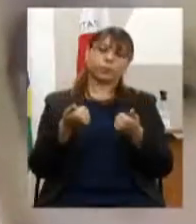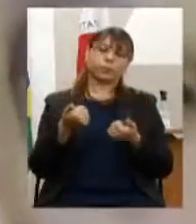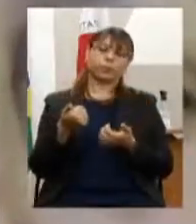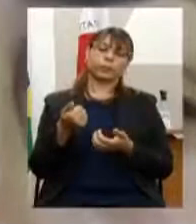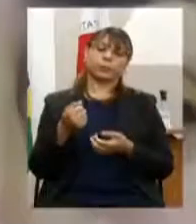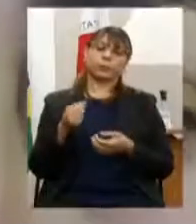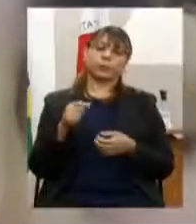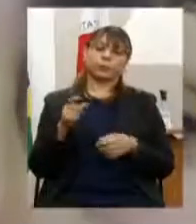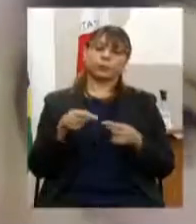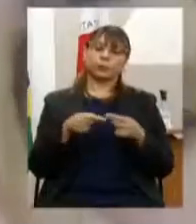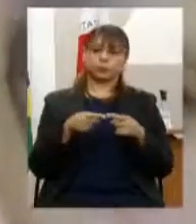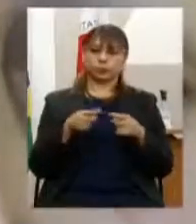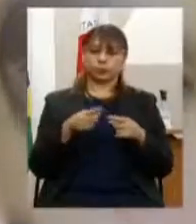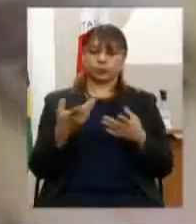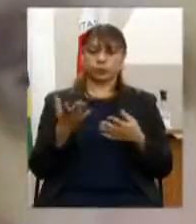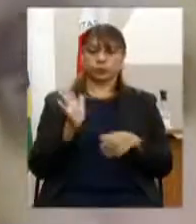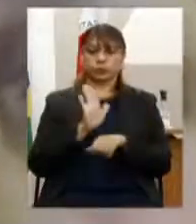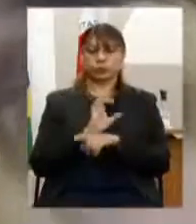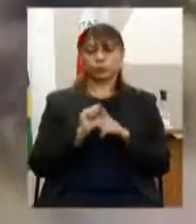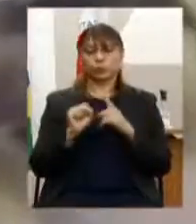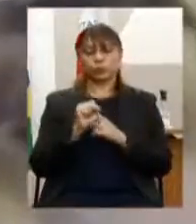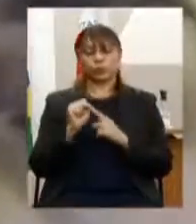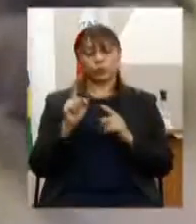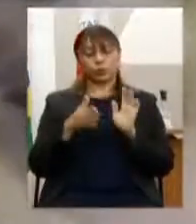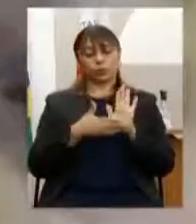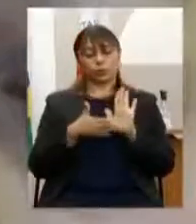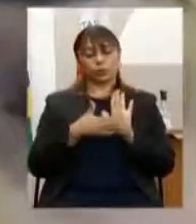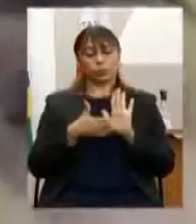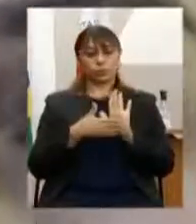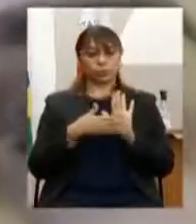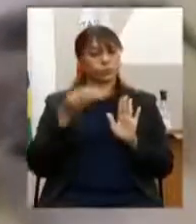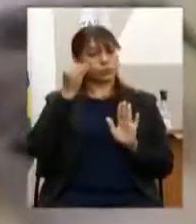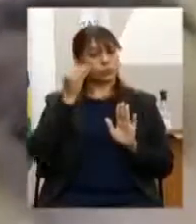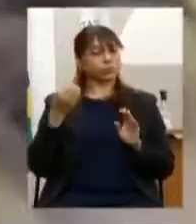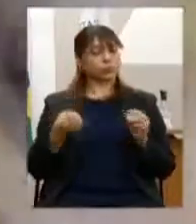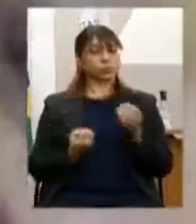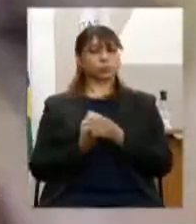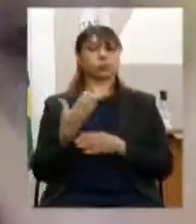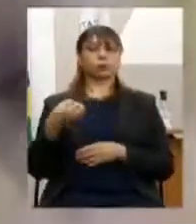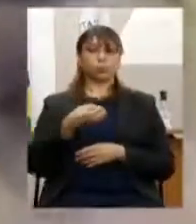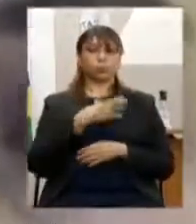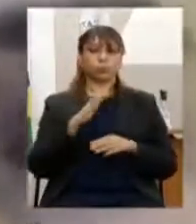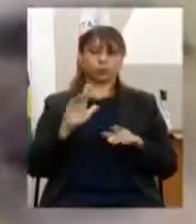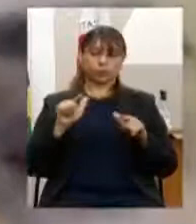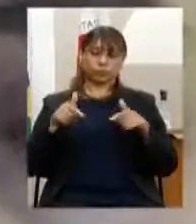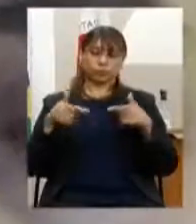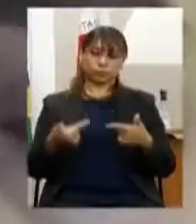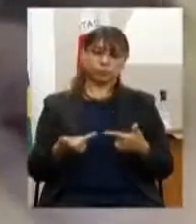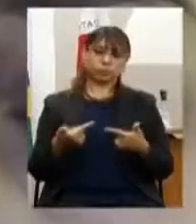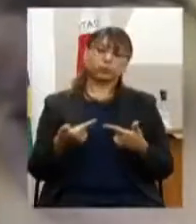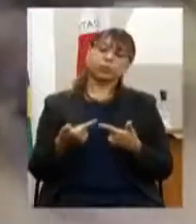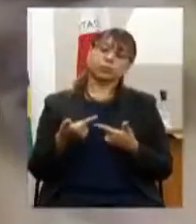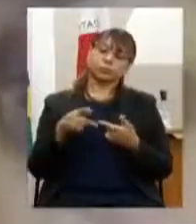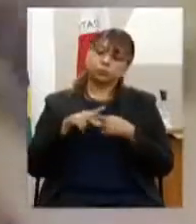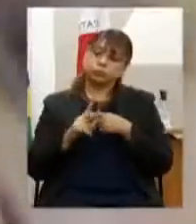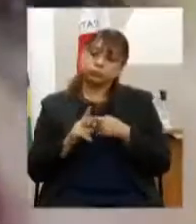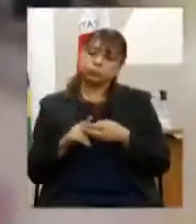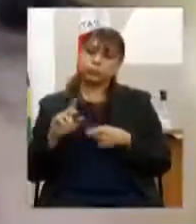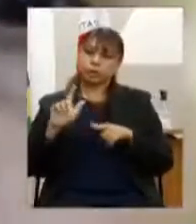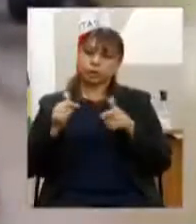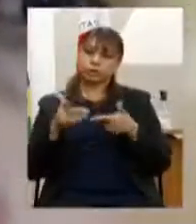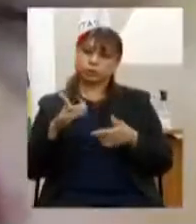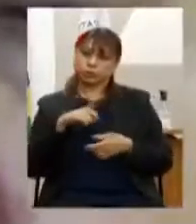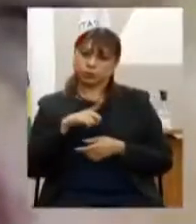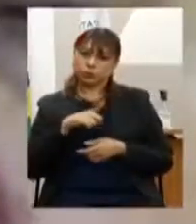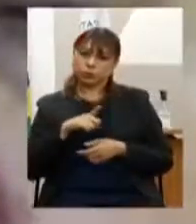assistência social, foram propostas criar nova ação, recompor a ação já existente e migração de